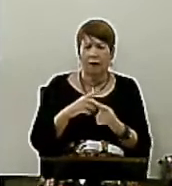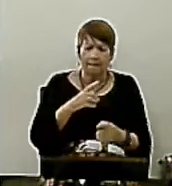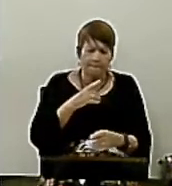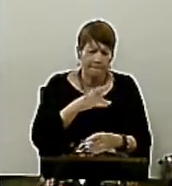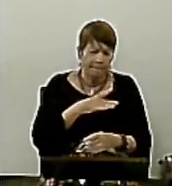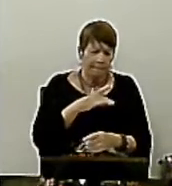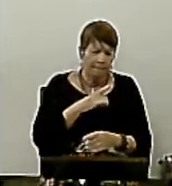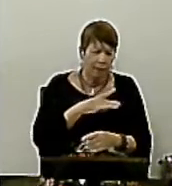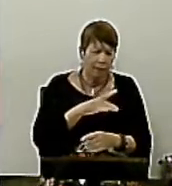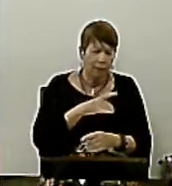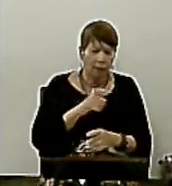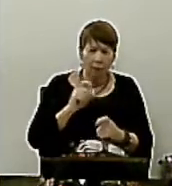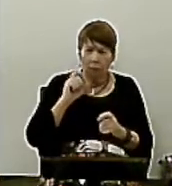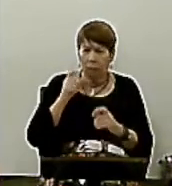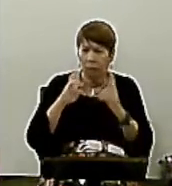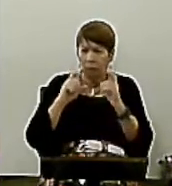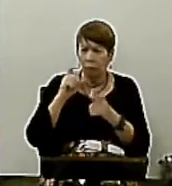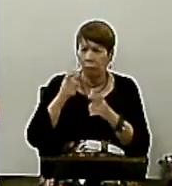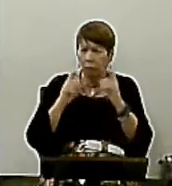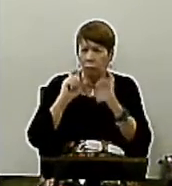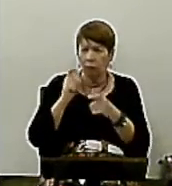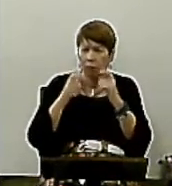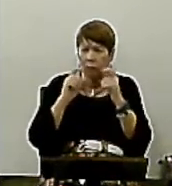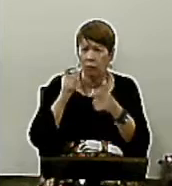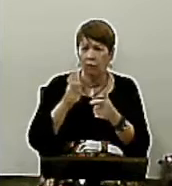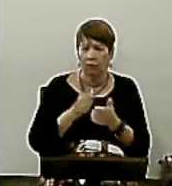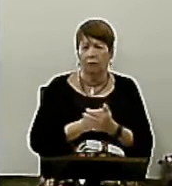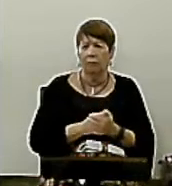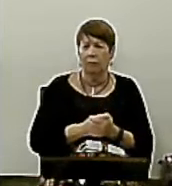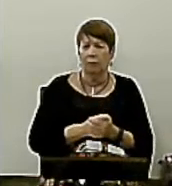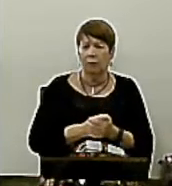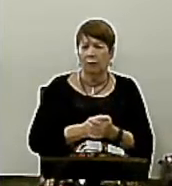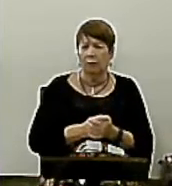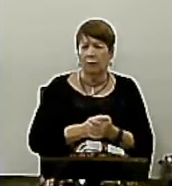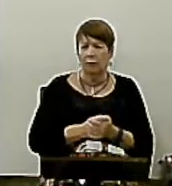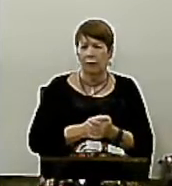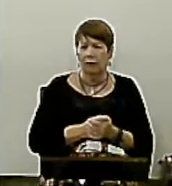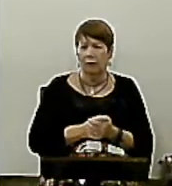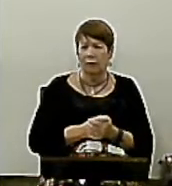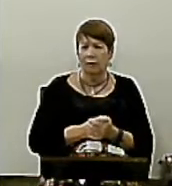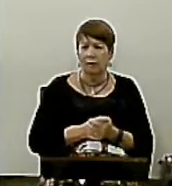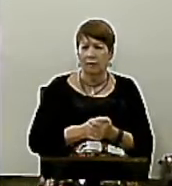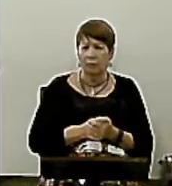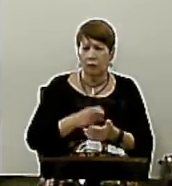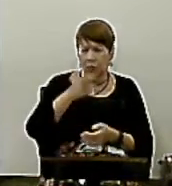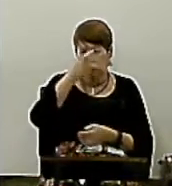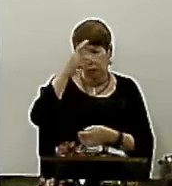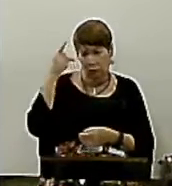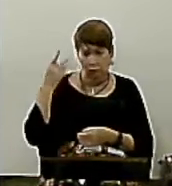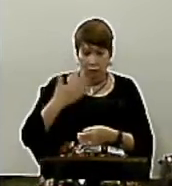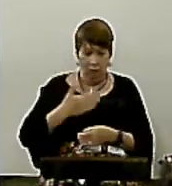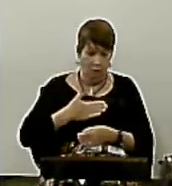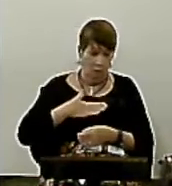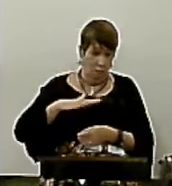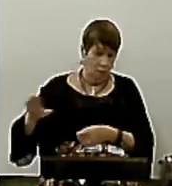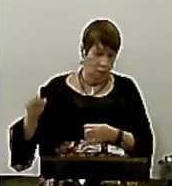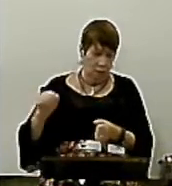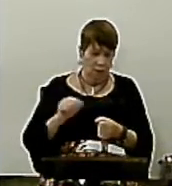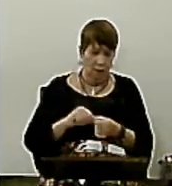Medo de uma avaliação negativa Medo de que o outro Não goste Do que foi feito